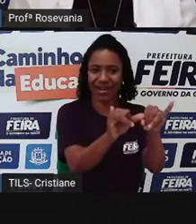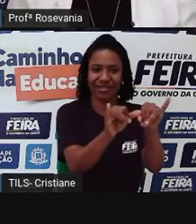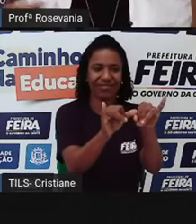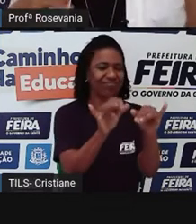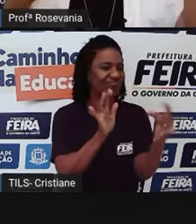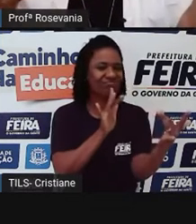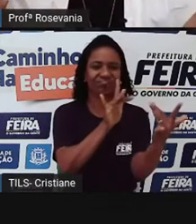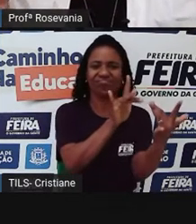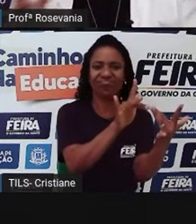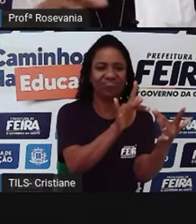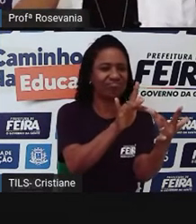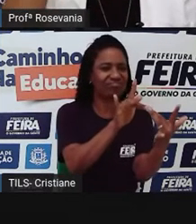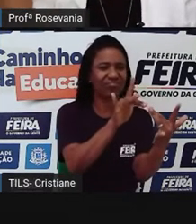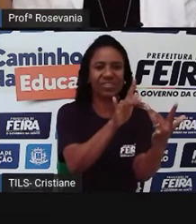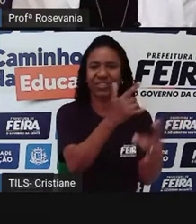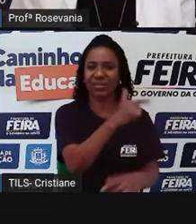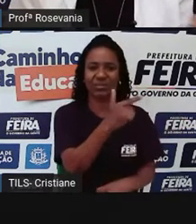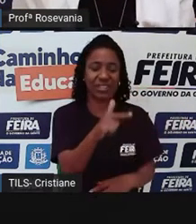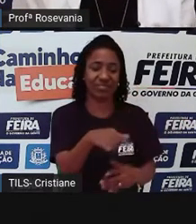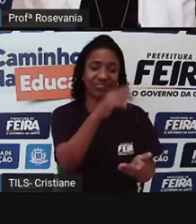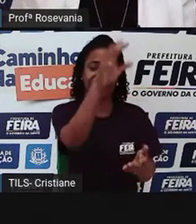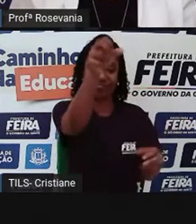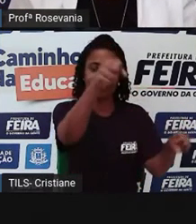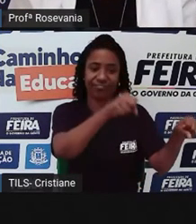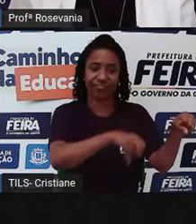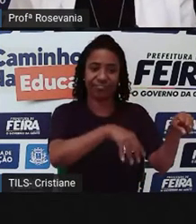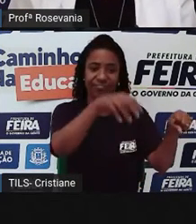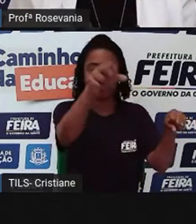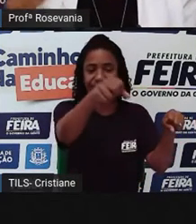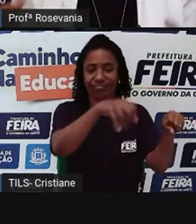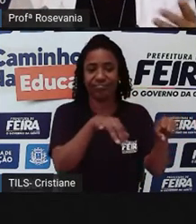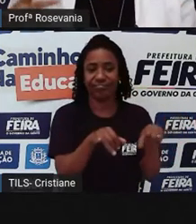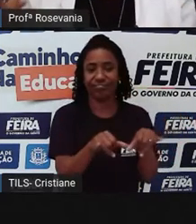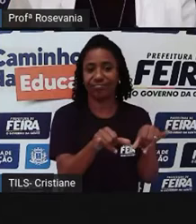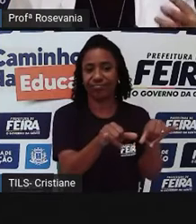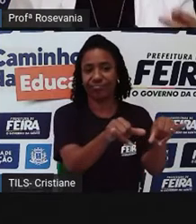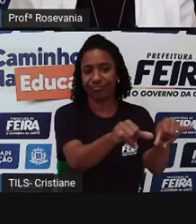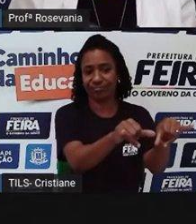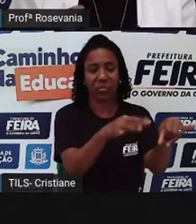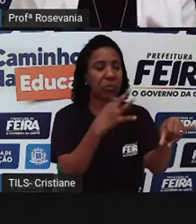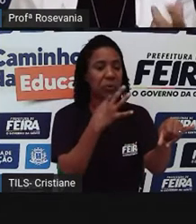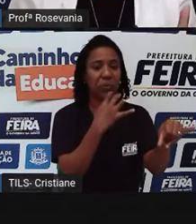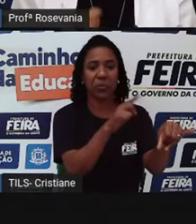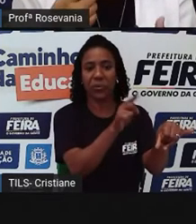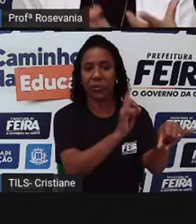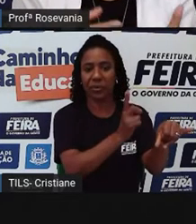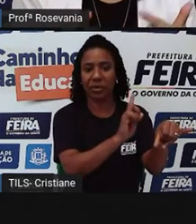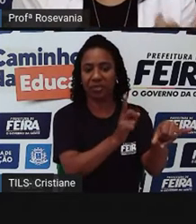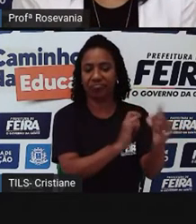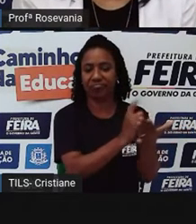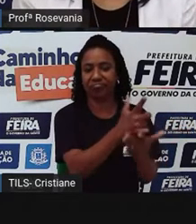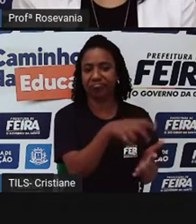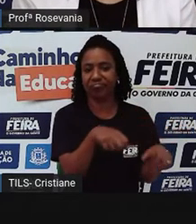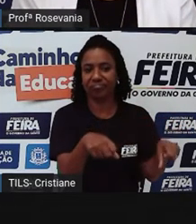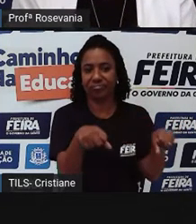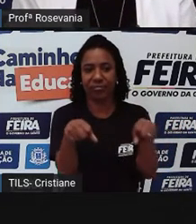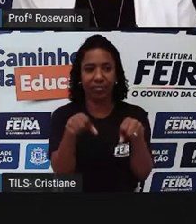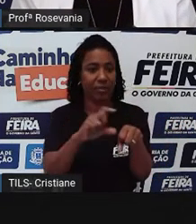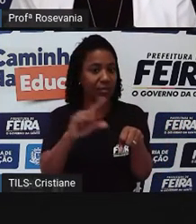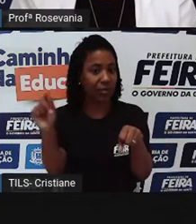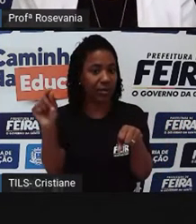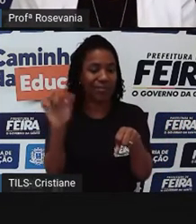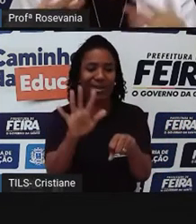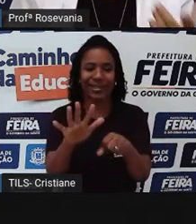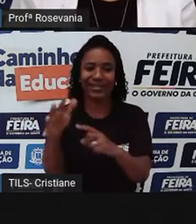coisa fria, você olha as prateleiras, pega o produto, bota no carrinho, vai embora, e quando você compra, não, você às vezes até aprende um pouquinho a